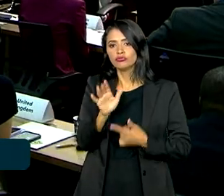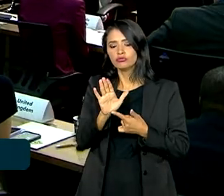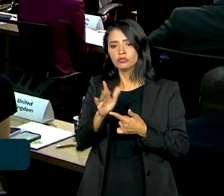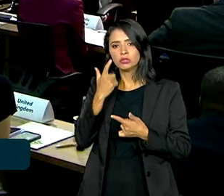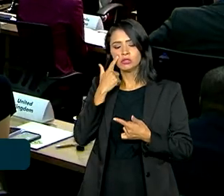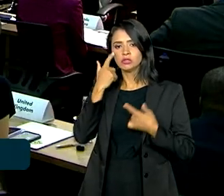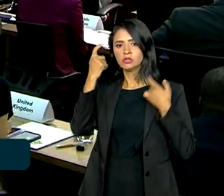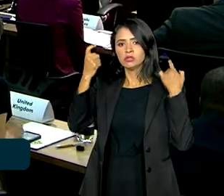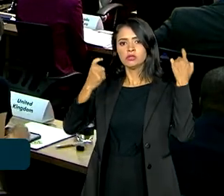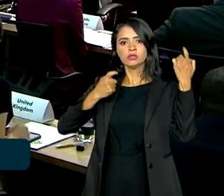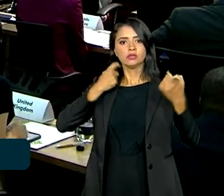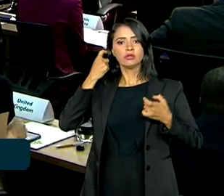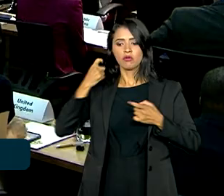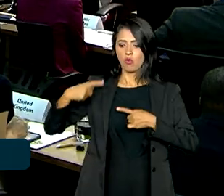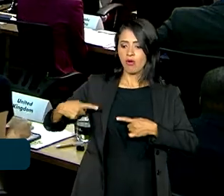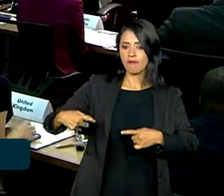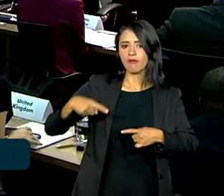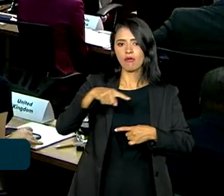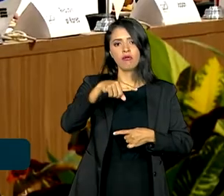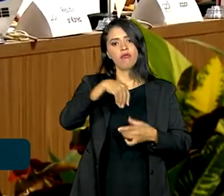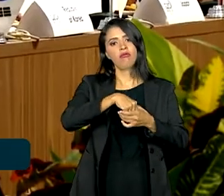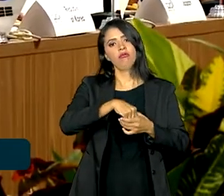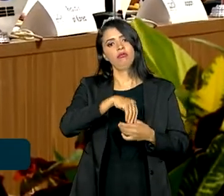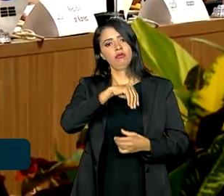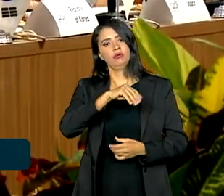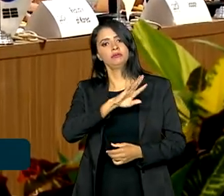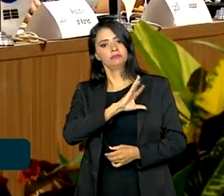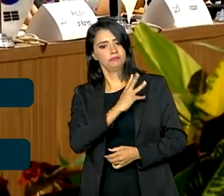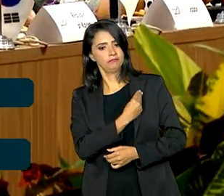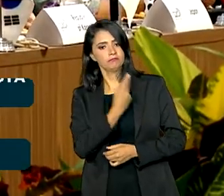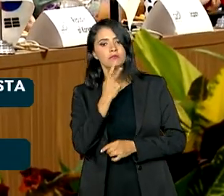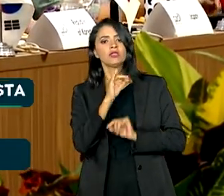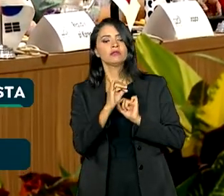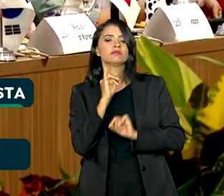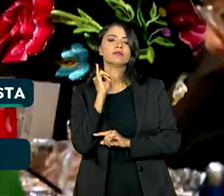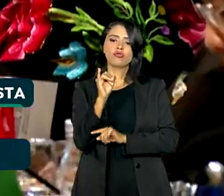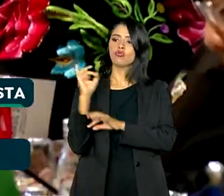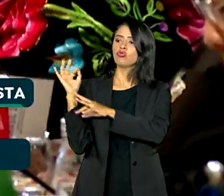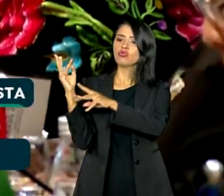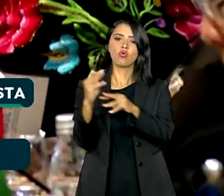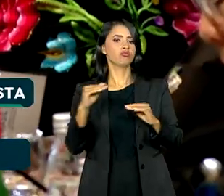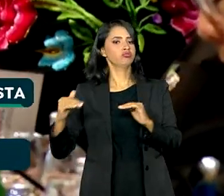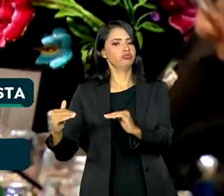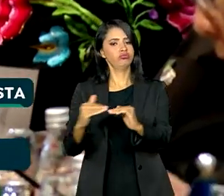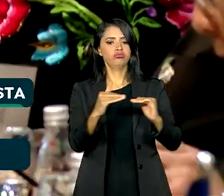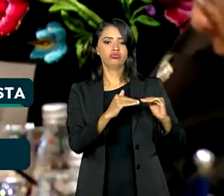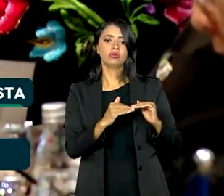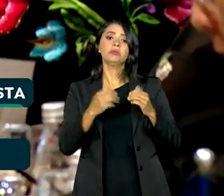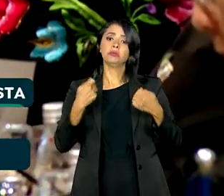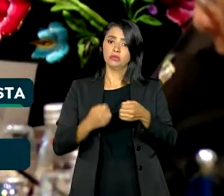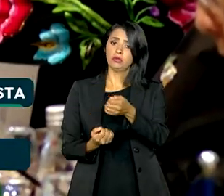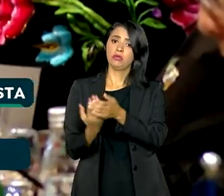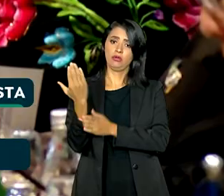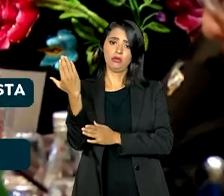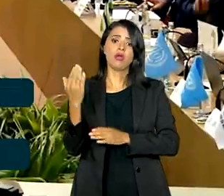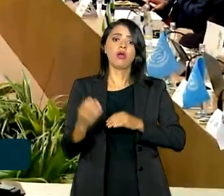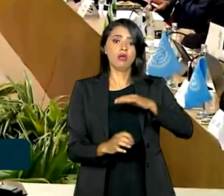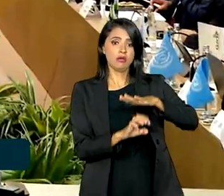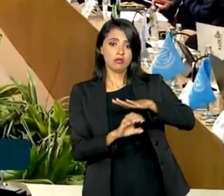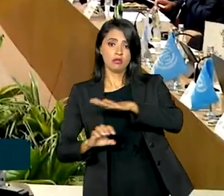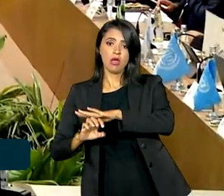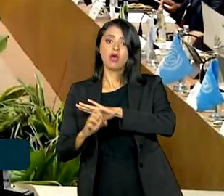preocupação com o conflito na Palestina e declararam, por unanimidade, que a criação de dois Estados